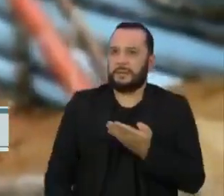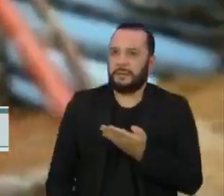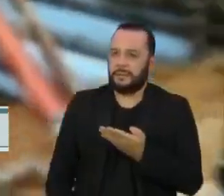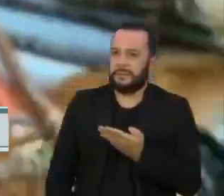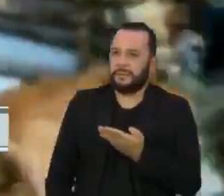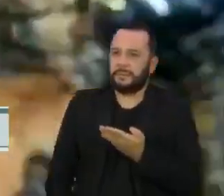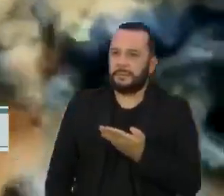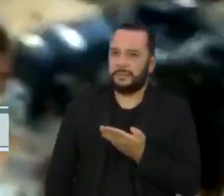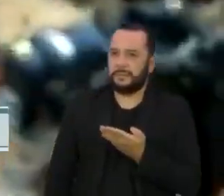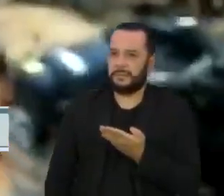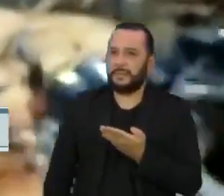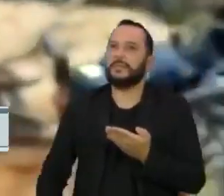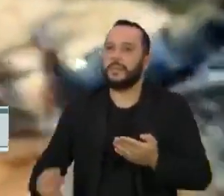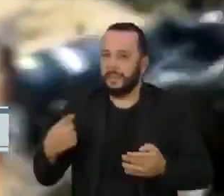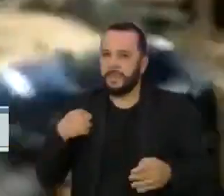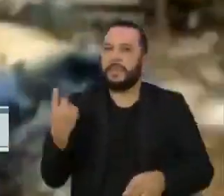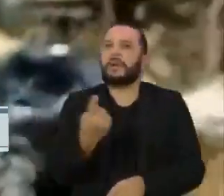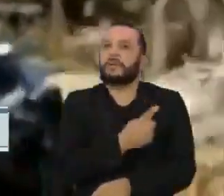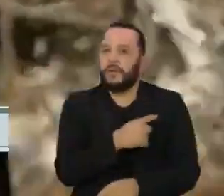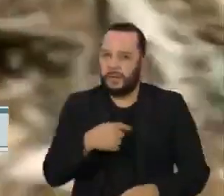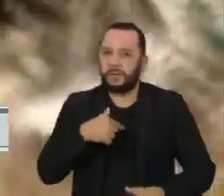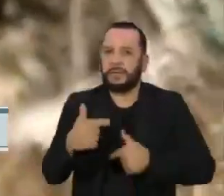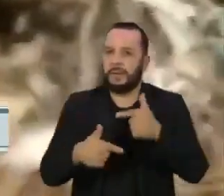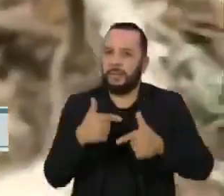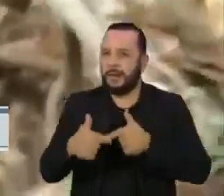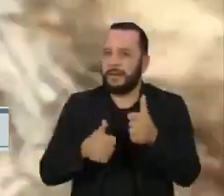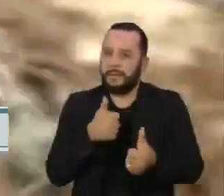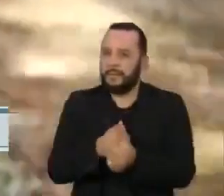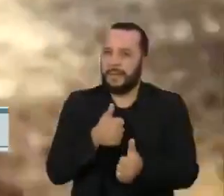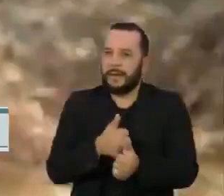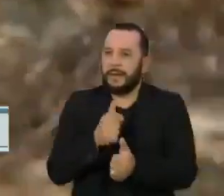Agora nós estamos trabalhando no leito do rio.